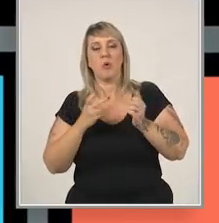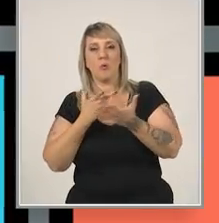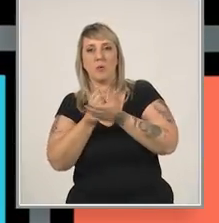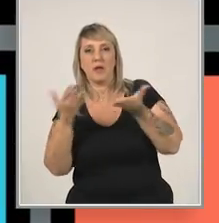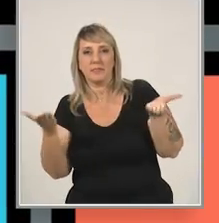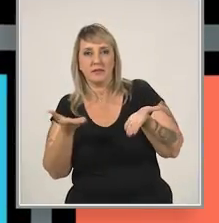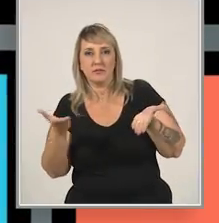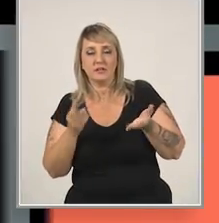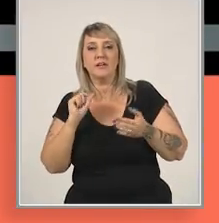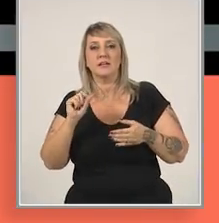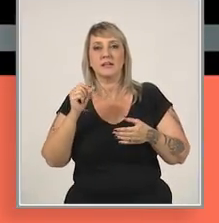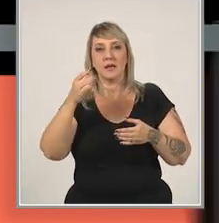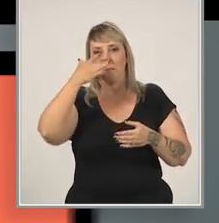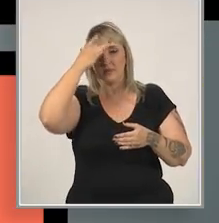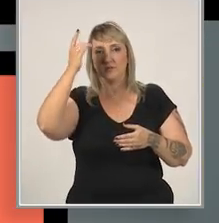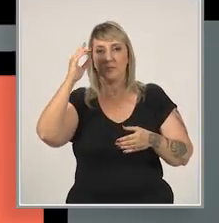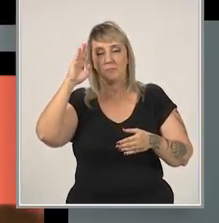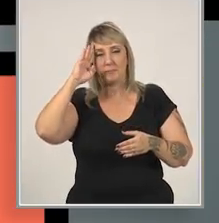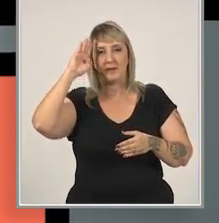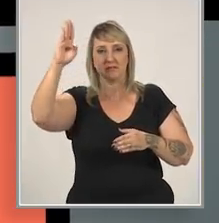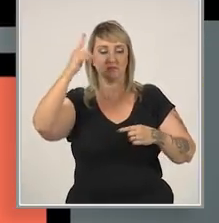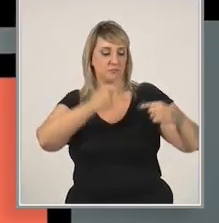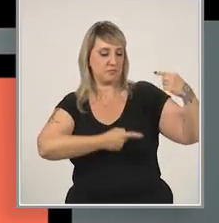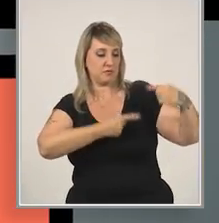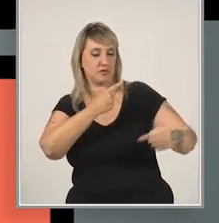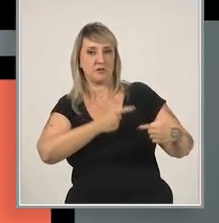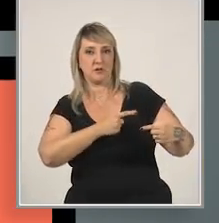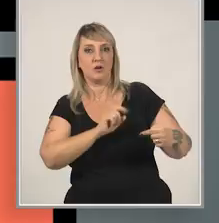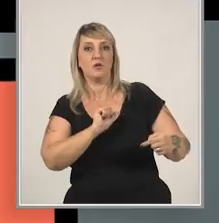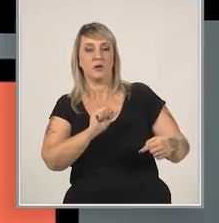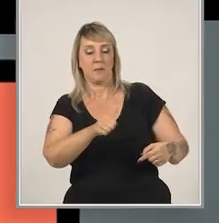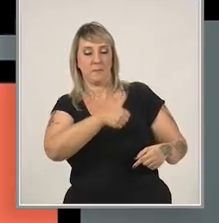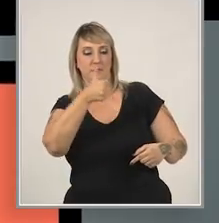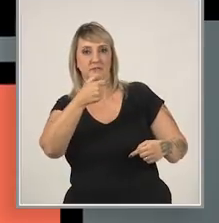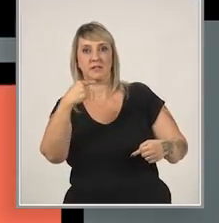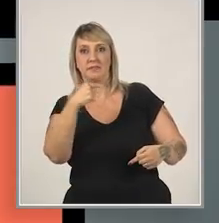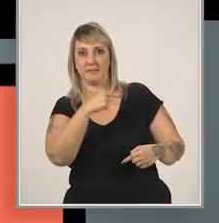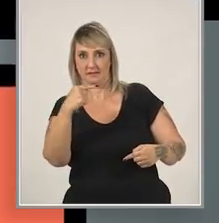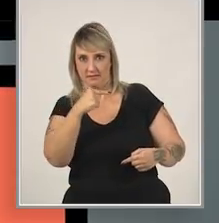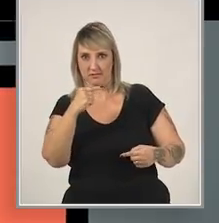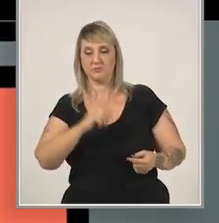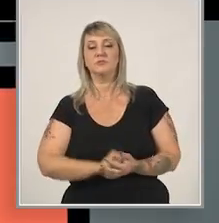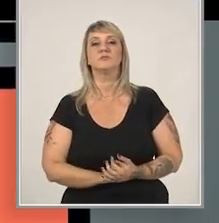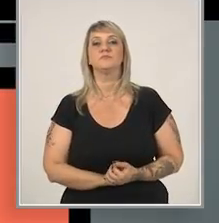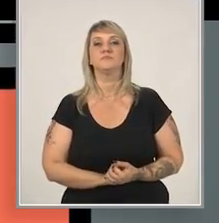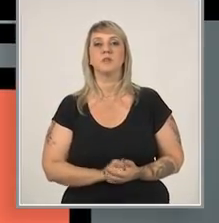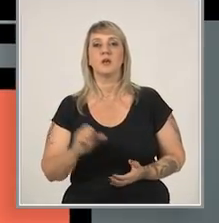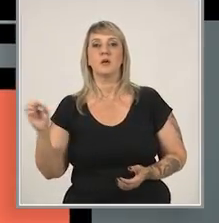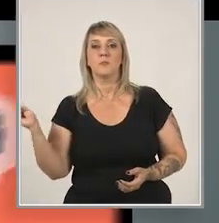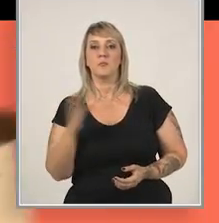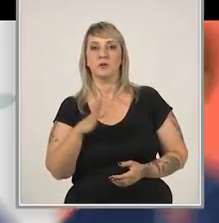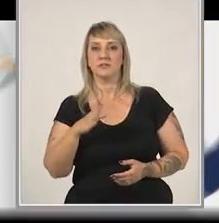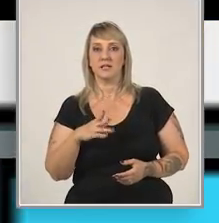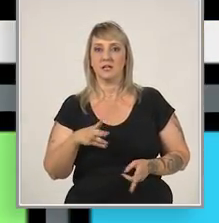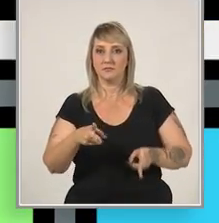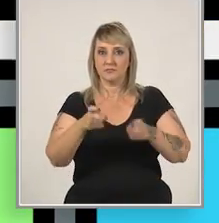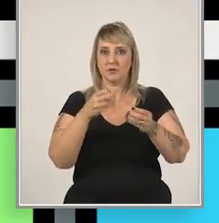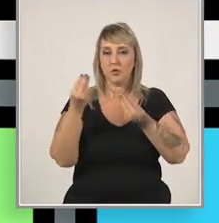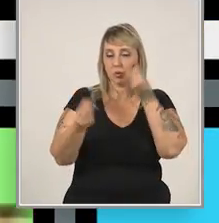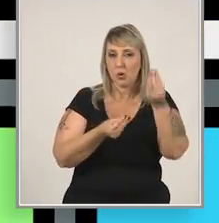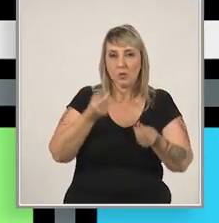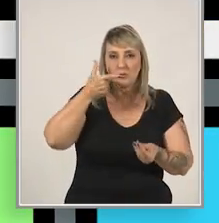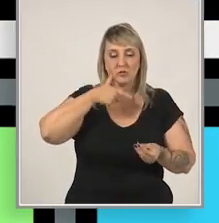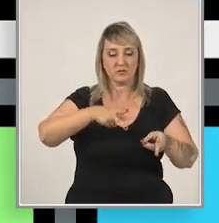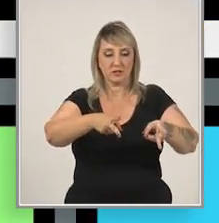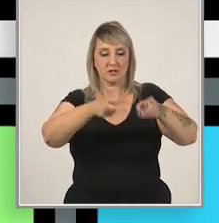potenciais. Quem são os principais concorrentes, seus pontos positivos e negativos. Modelo de receita,